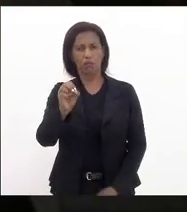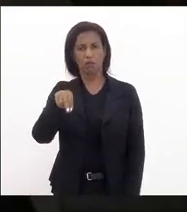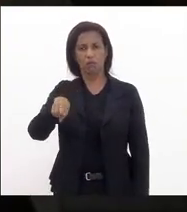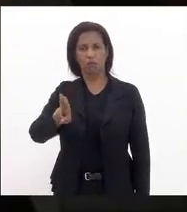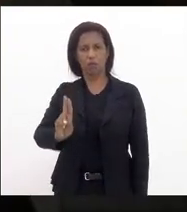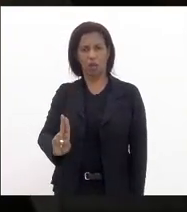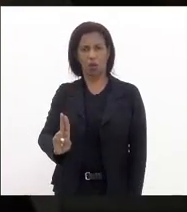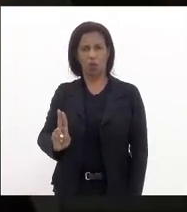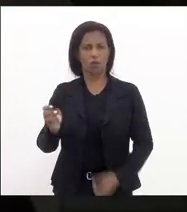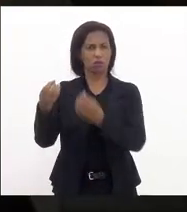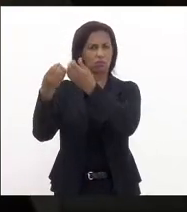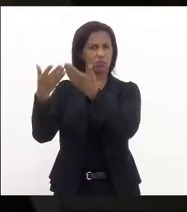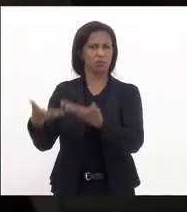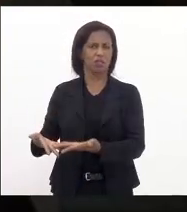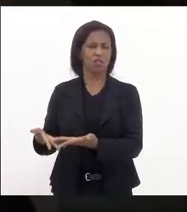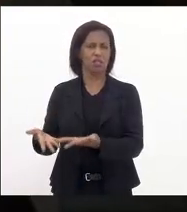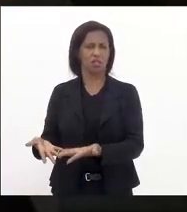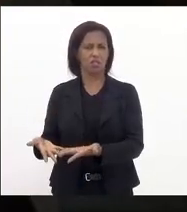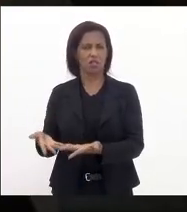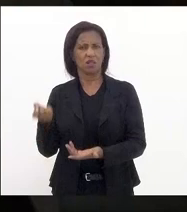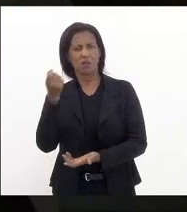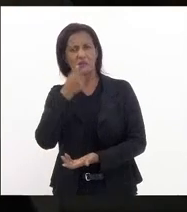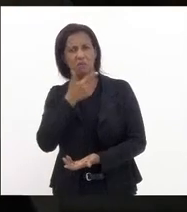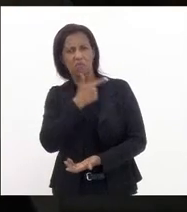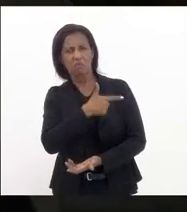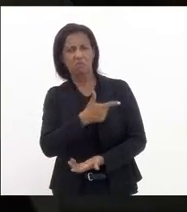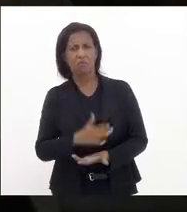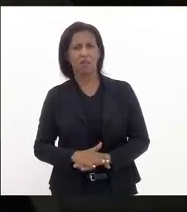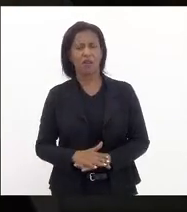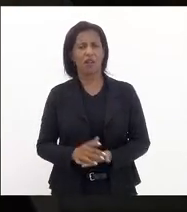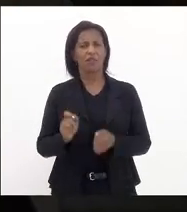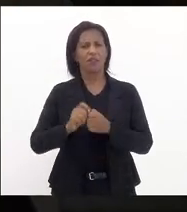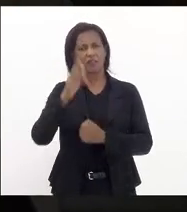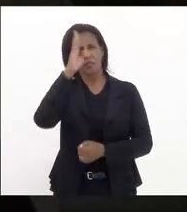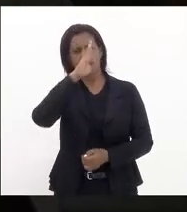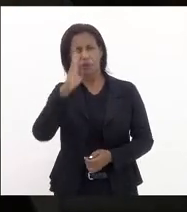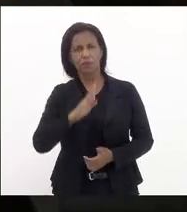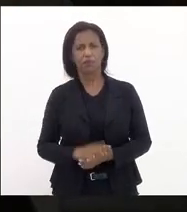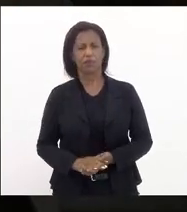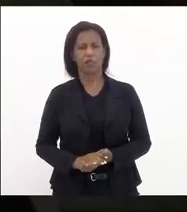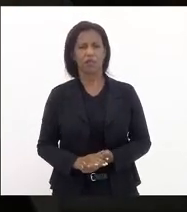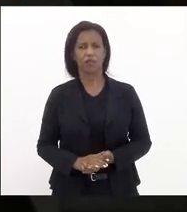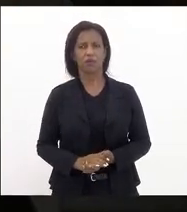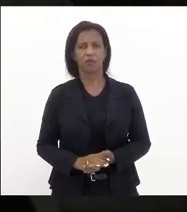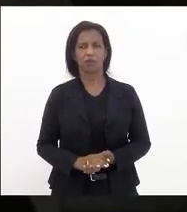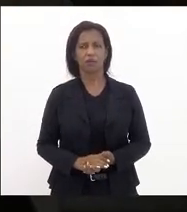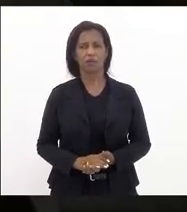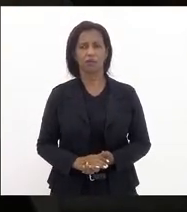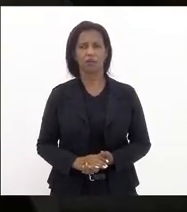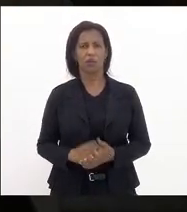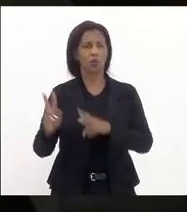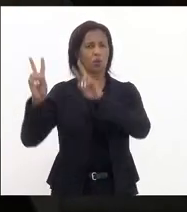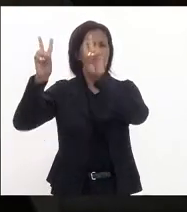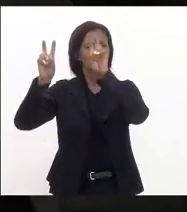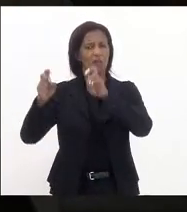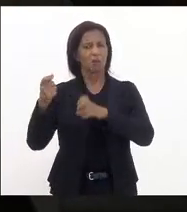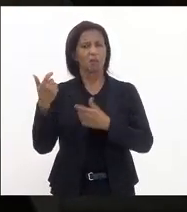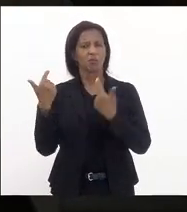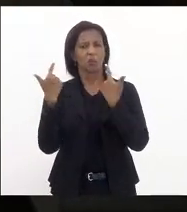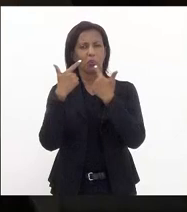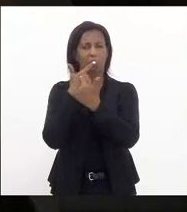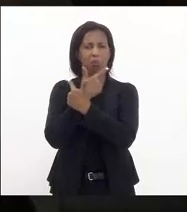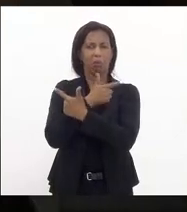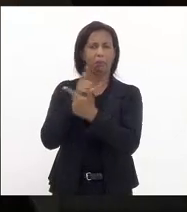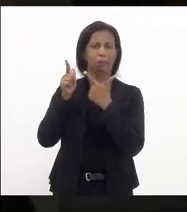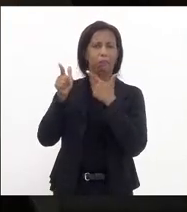desmerecendo caricaturando fazendo o Brasil do Brasil um tema de chacota de piada